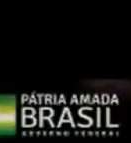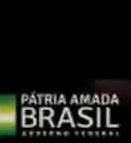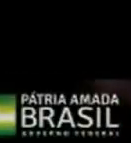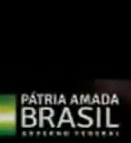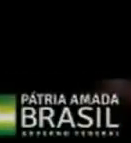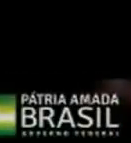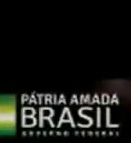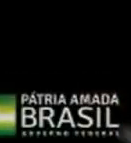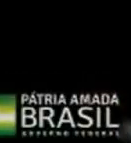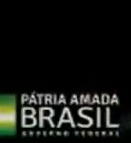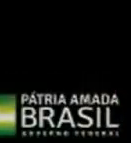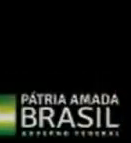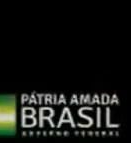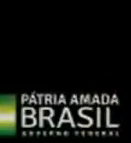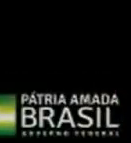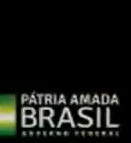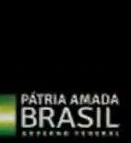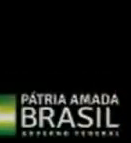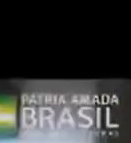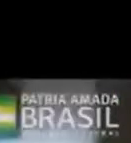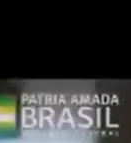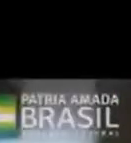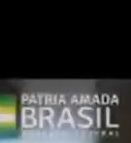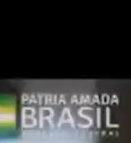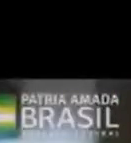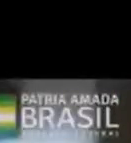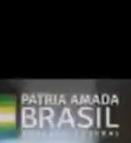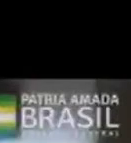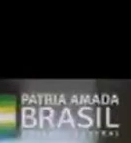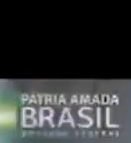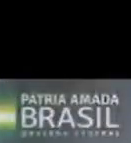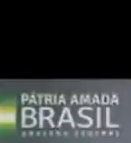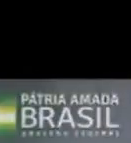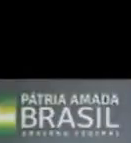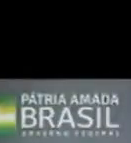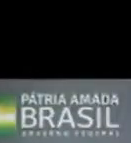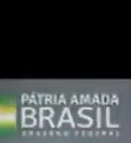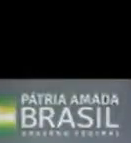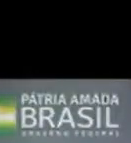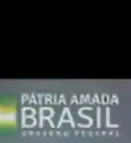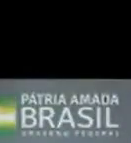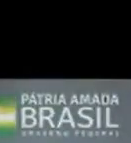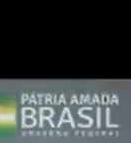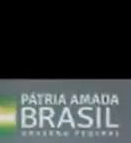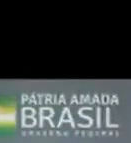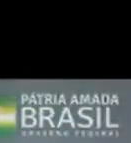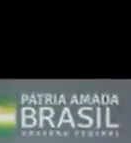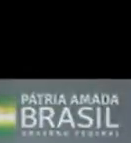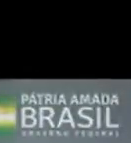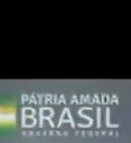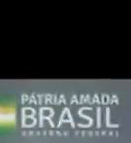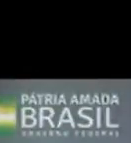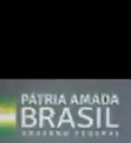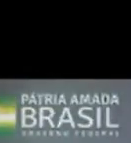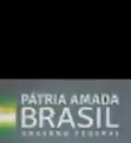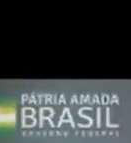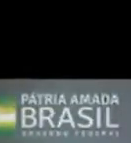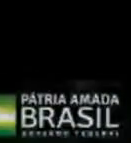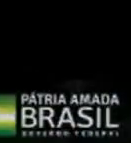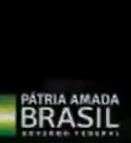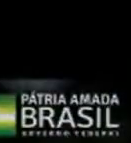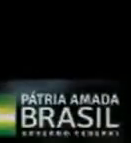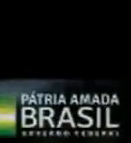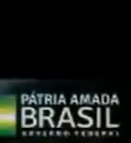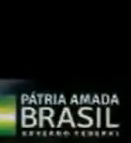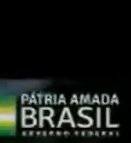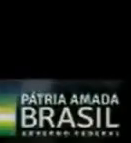Os sintomas, eles foram um aviso, e eu decidi não escutar. Achava que era só uma dorzinha, e o problema foi cada vez mais